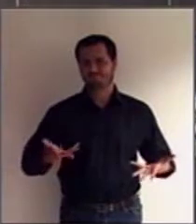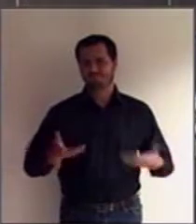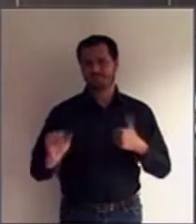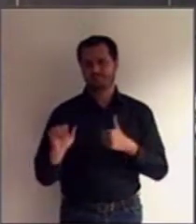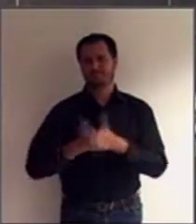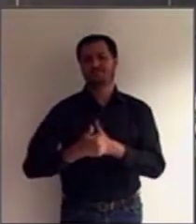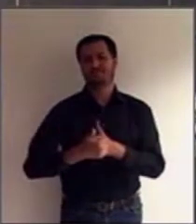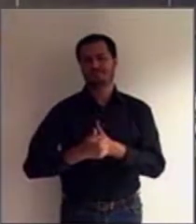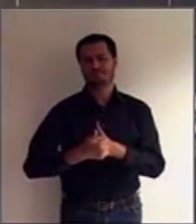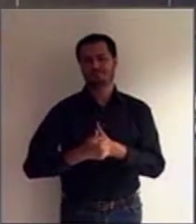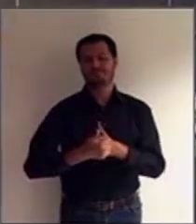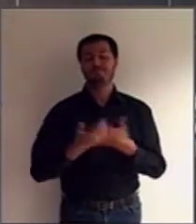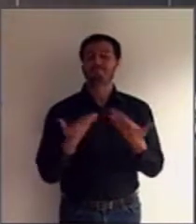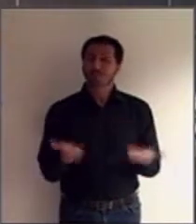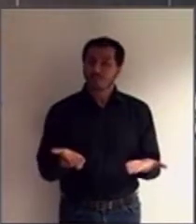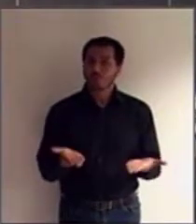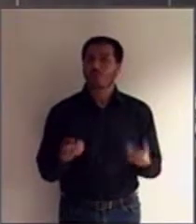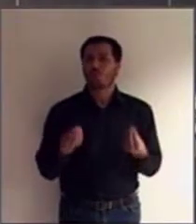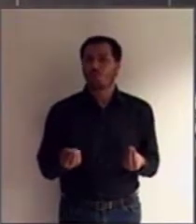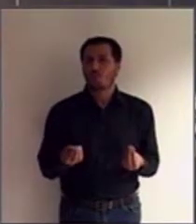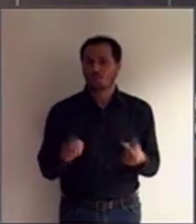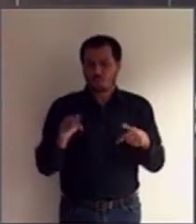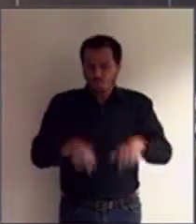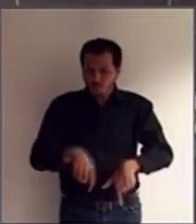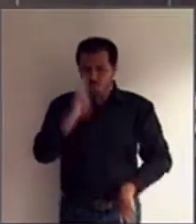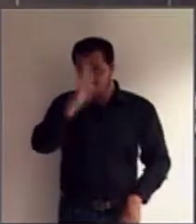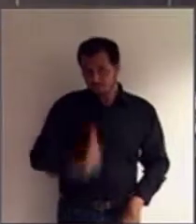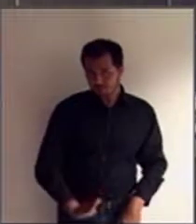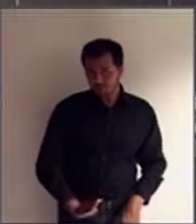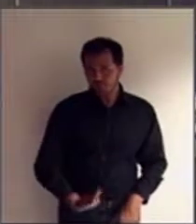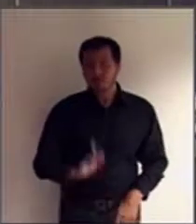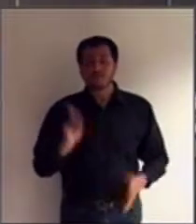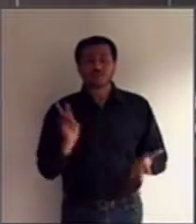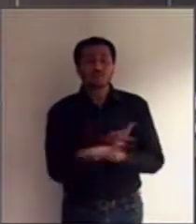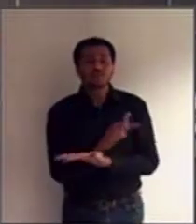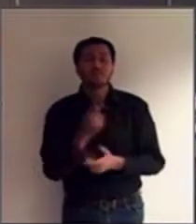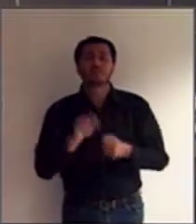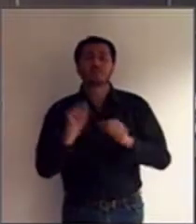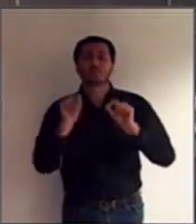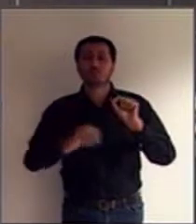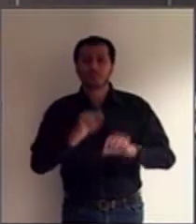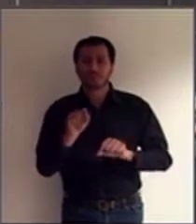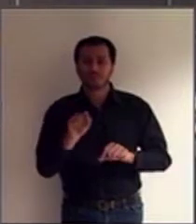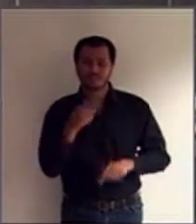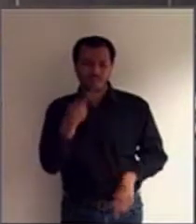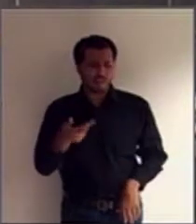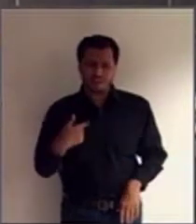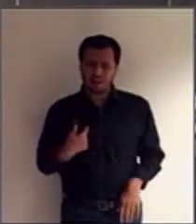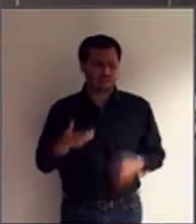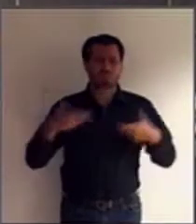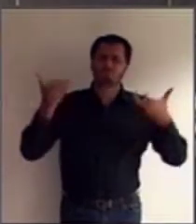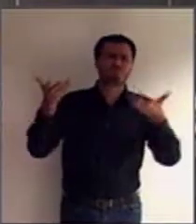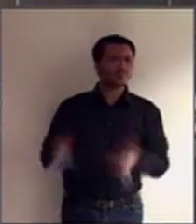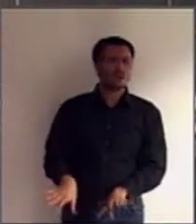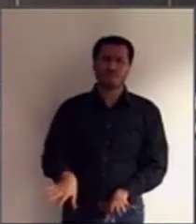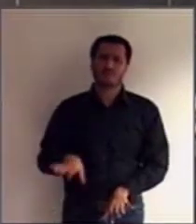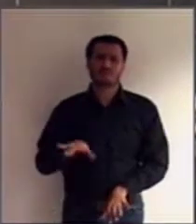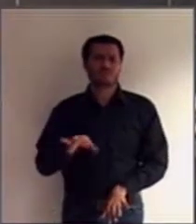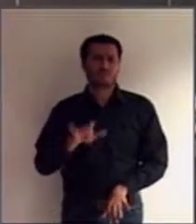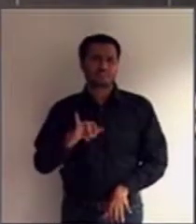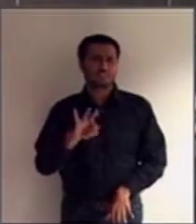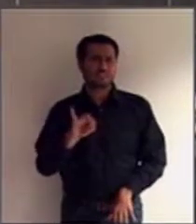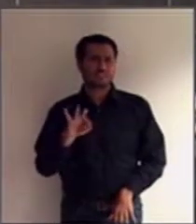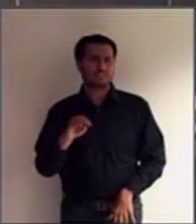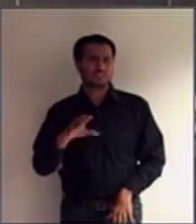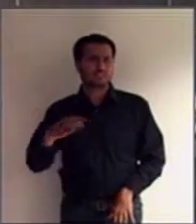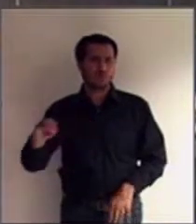o que essas pessoas fazem ainda no Brasil, na prática, é acabar dizendo o seguinte, eu não quero ser interditada. E não fazem